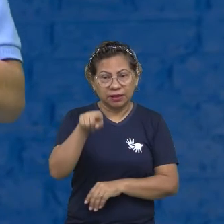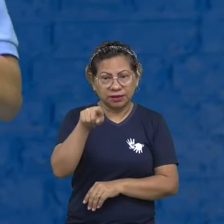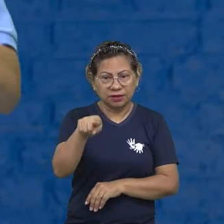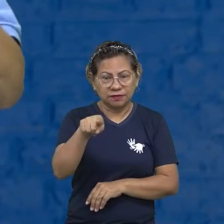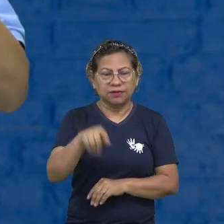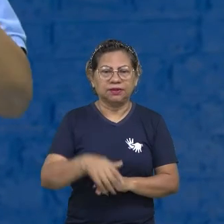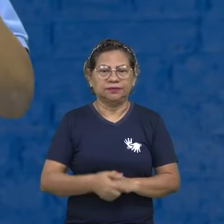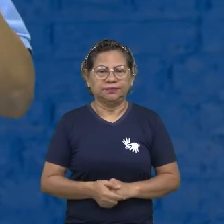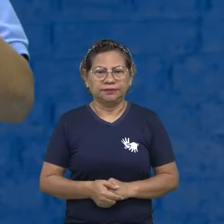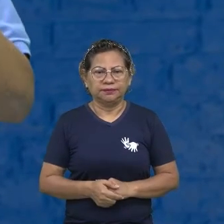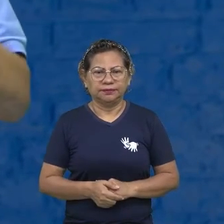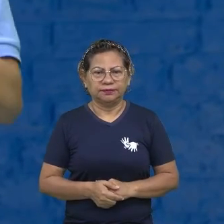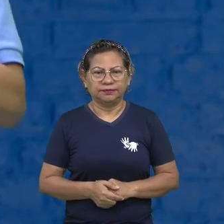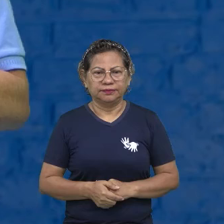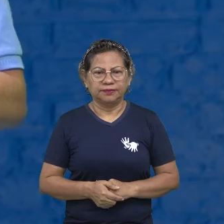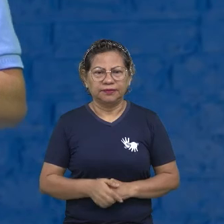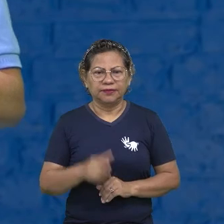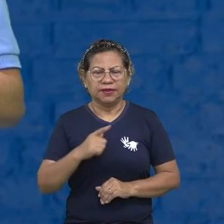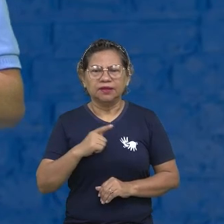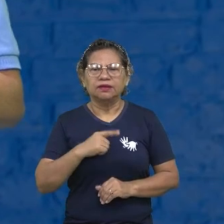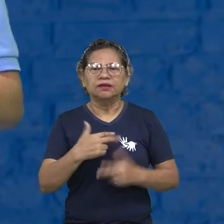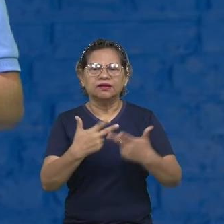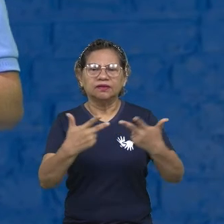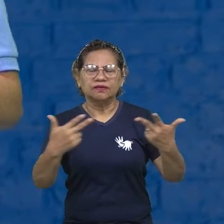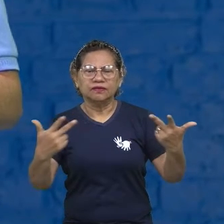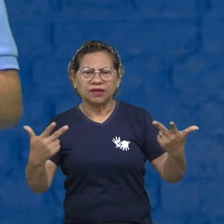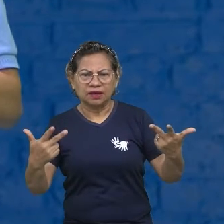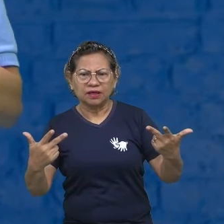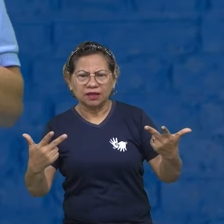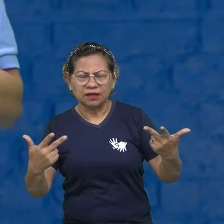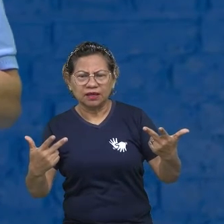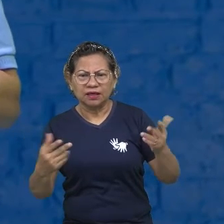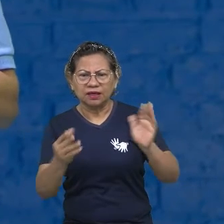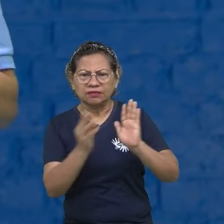Alguém sabe me dizer outros assuntos que já foram falados no psicossocial?